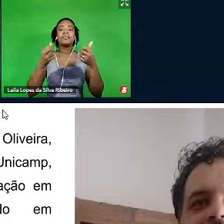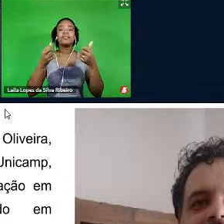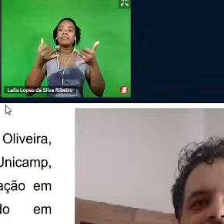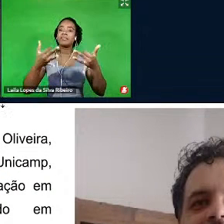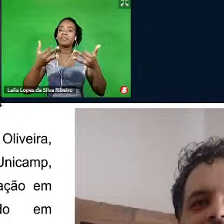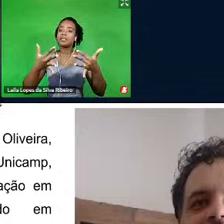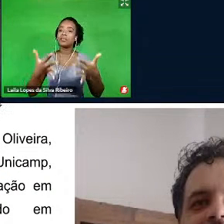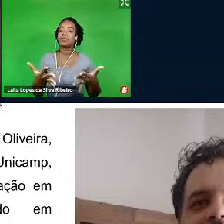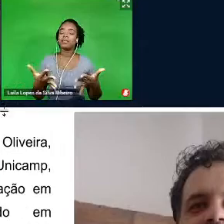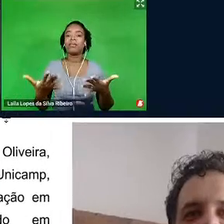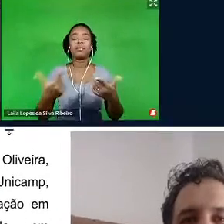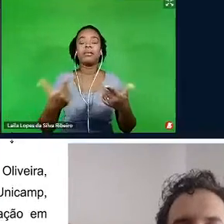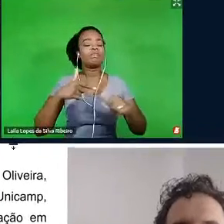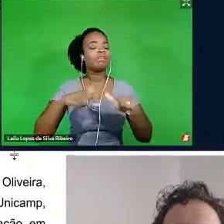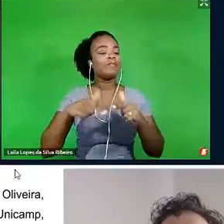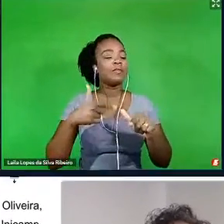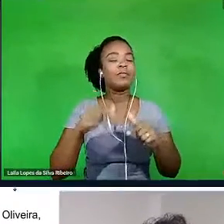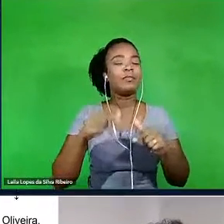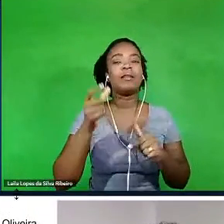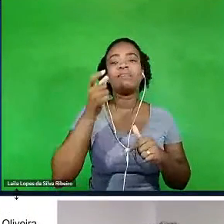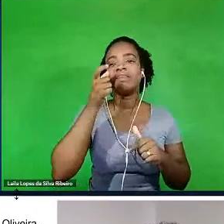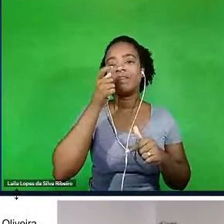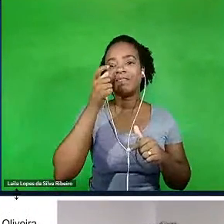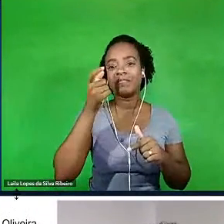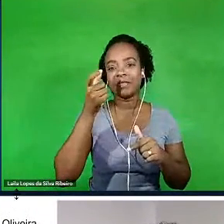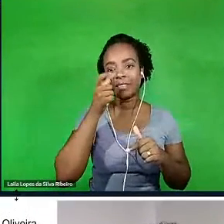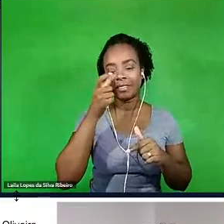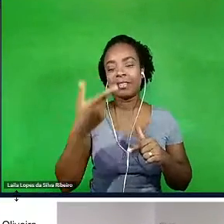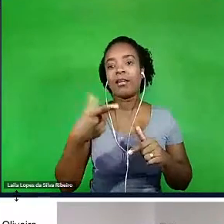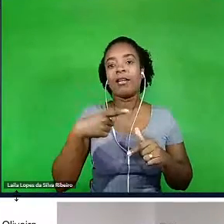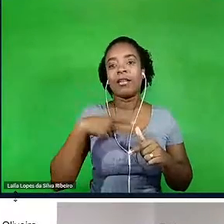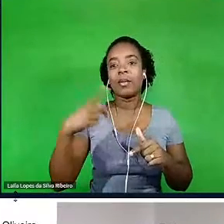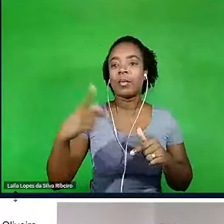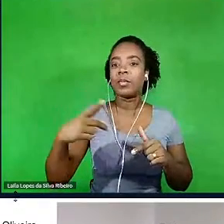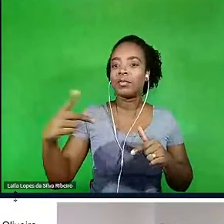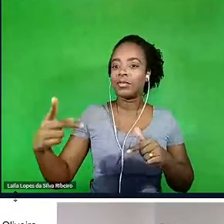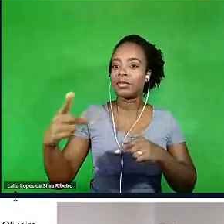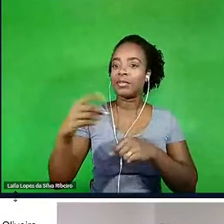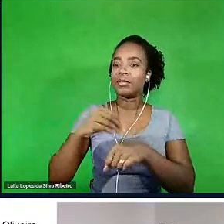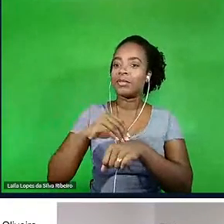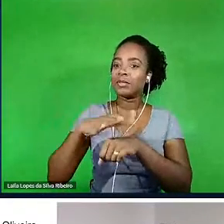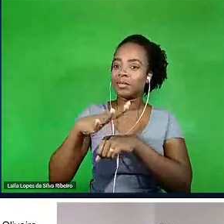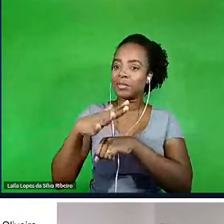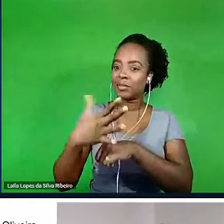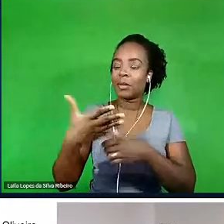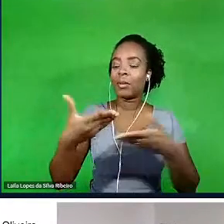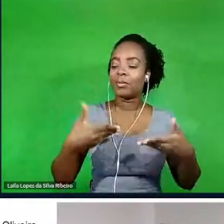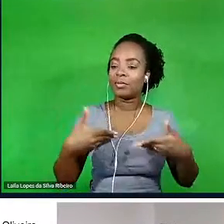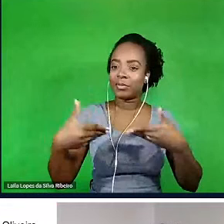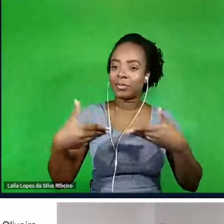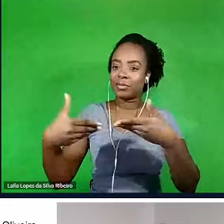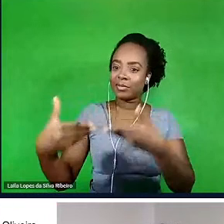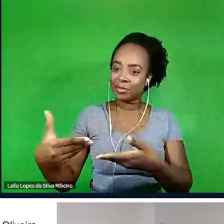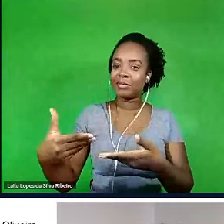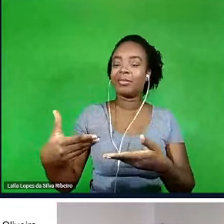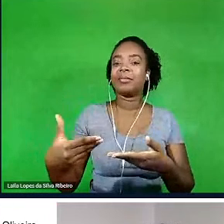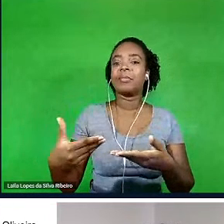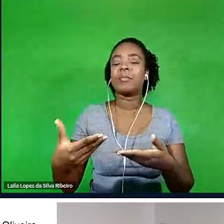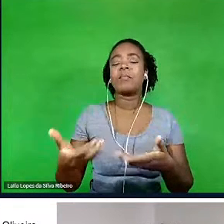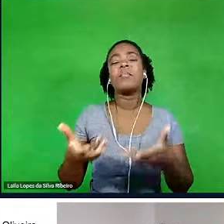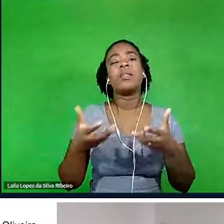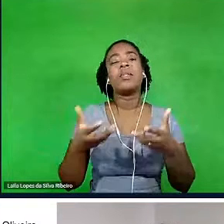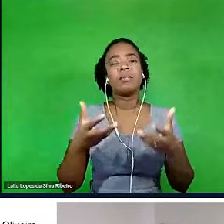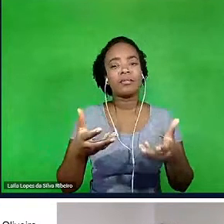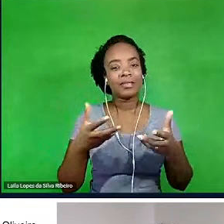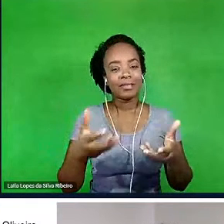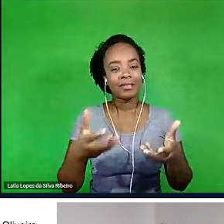foi muito interessante, que o professor indicou, convidou para eu fazer. Eu gostaria de ter tratado